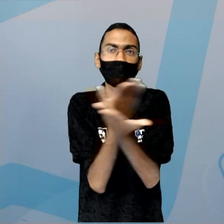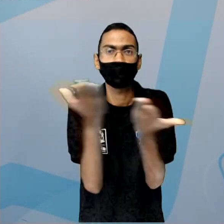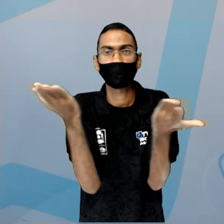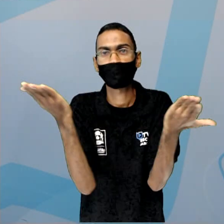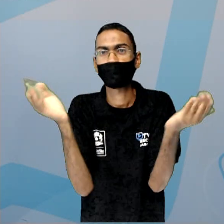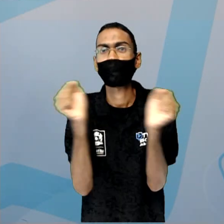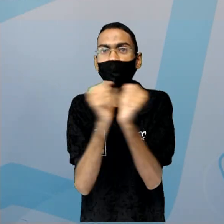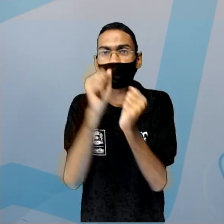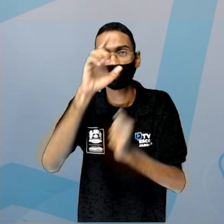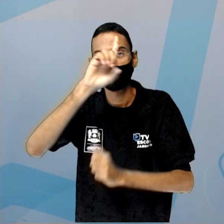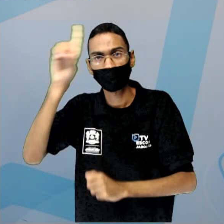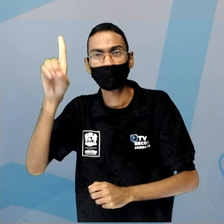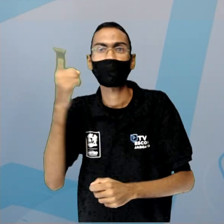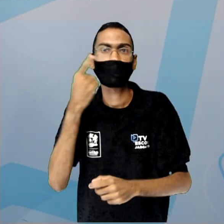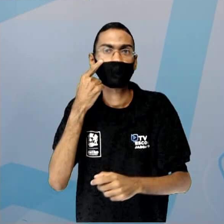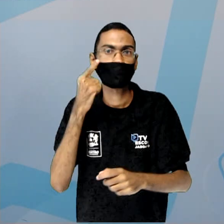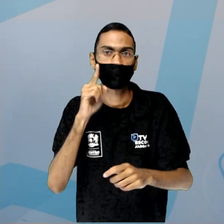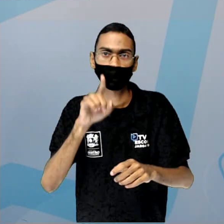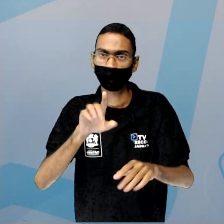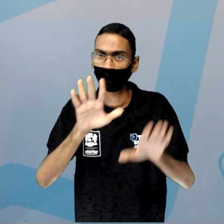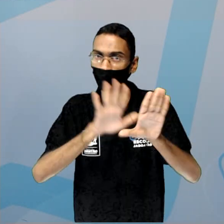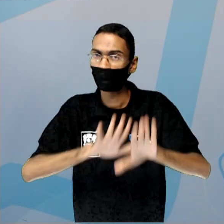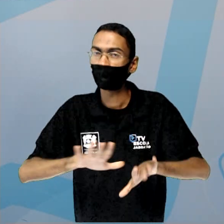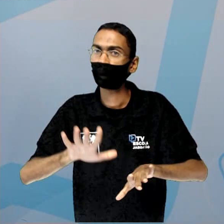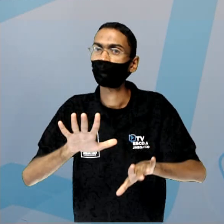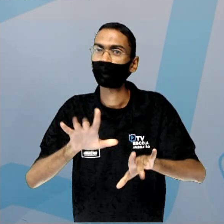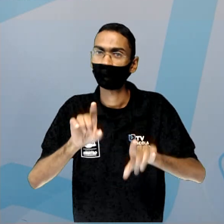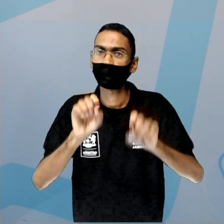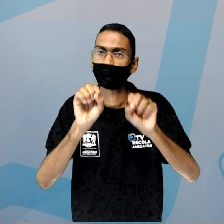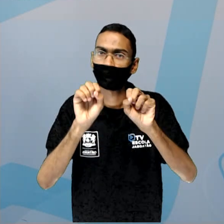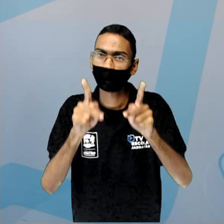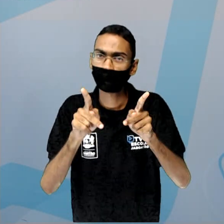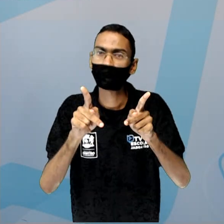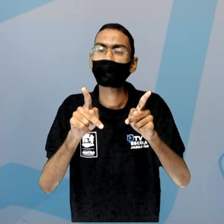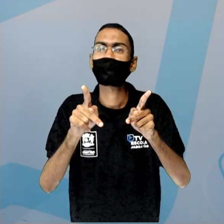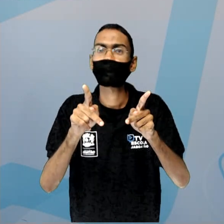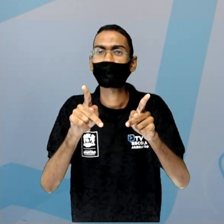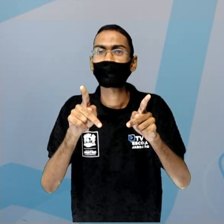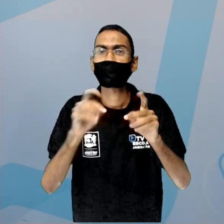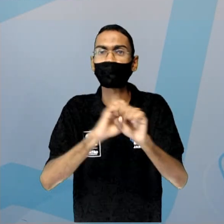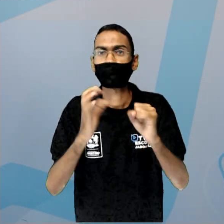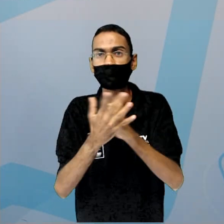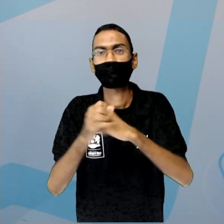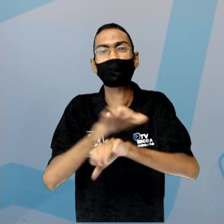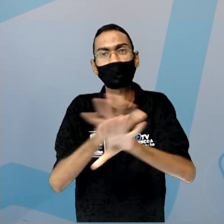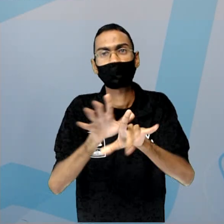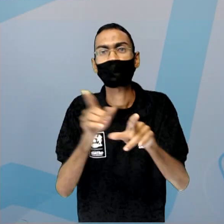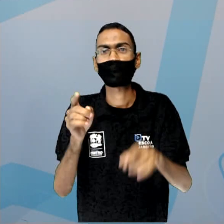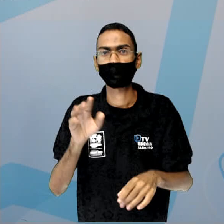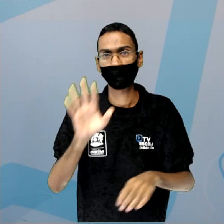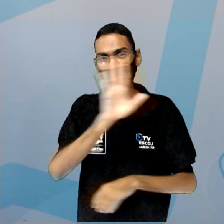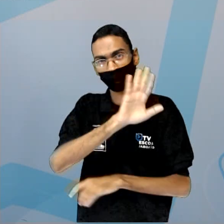Deus e se cuidem, tá? Que o vírus ainda está por aí. Vamos em paz e que o Senhor nos acompanhe.